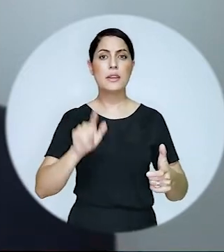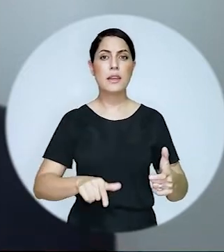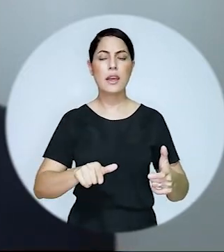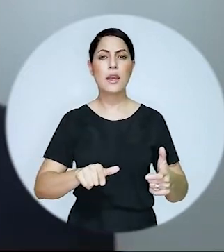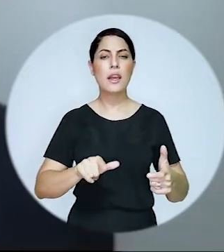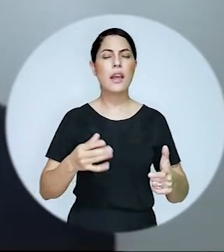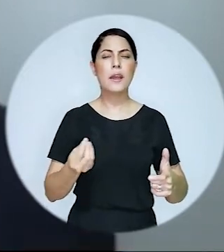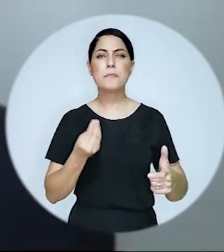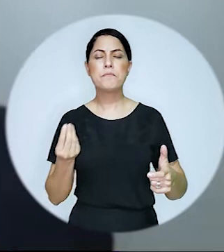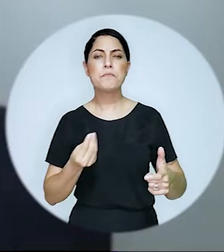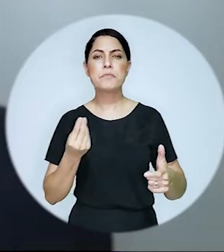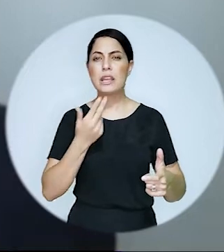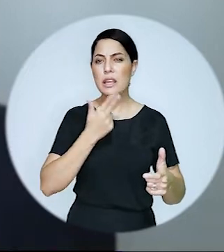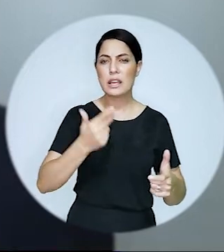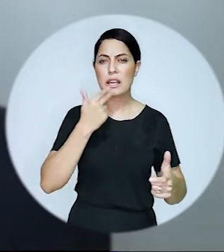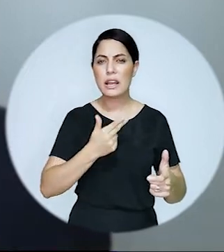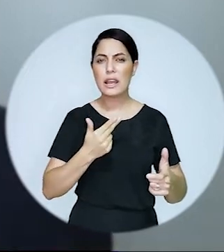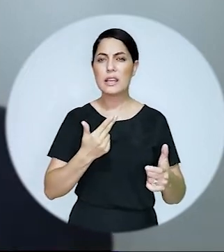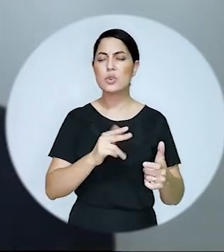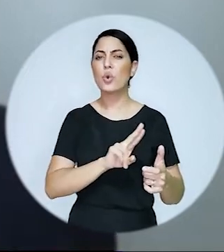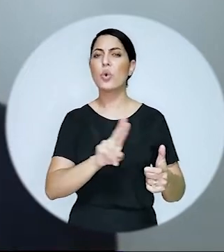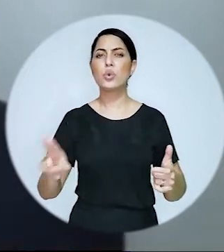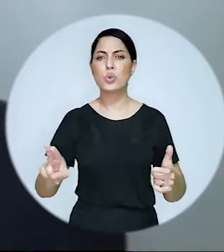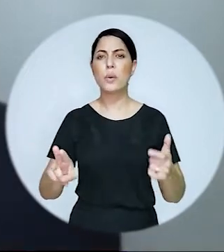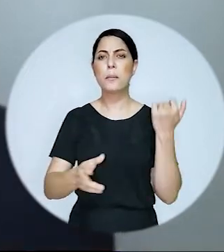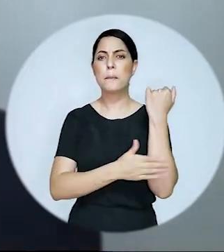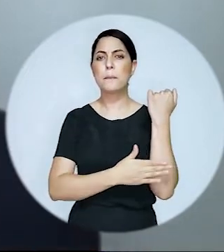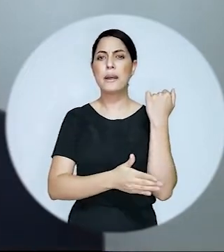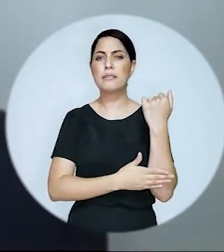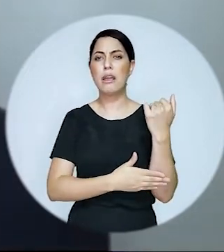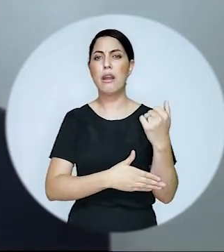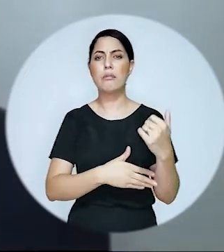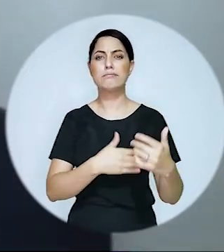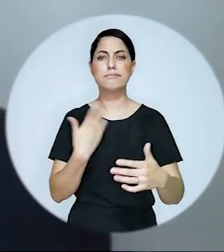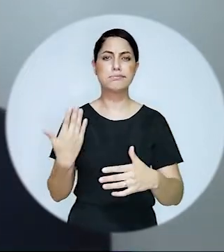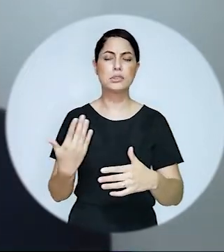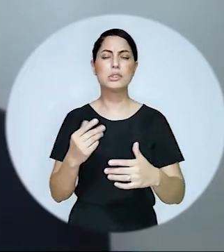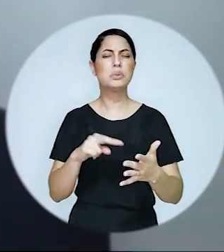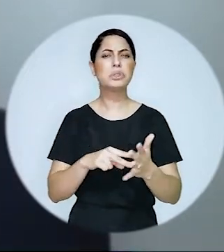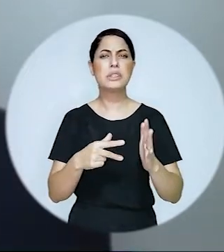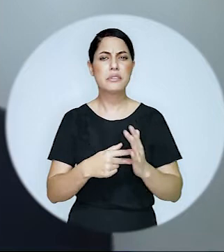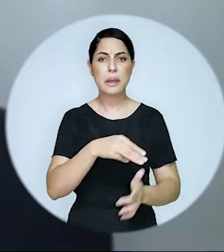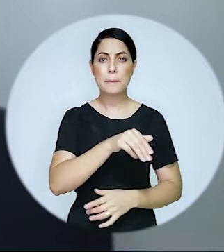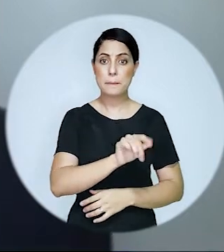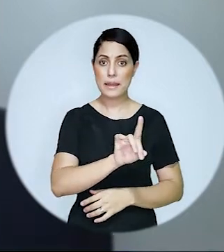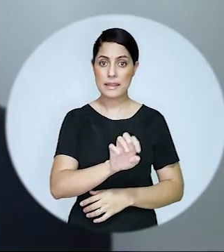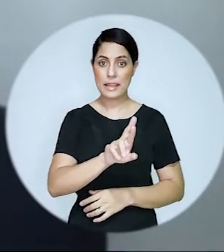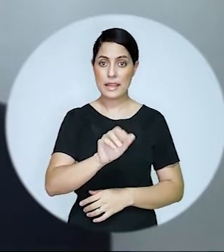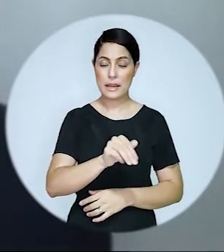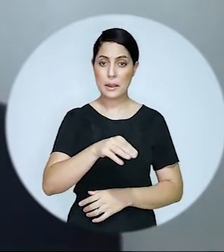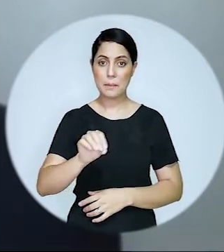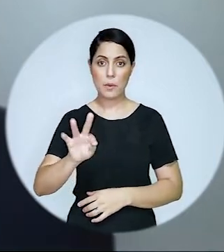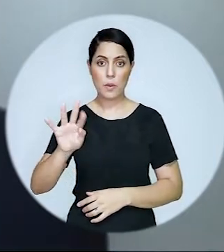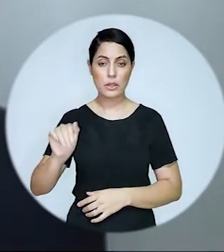o que se chama em inglês de Bad Wood, ou Madeira Morta, que é um número gigantesco de marcas que não são usadas, ou